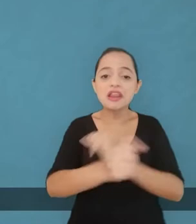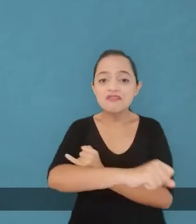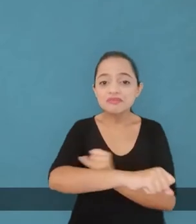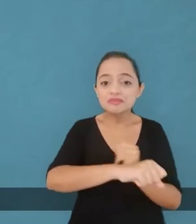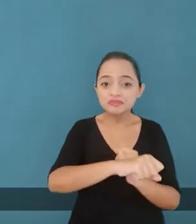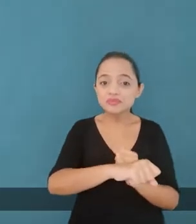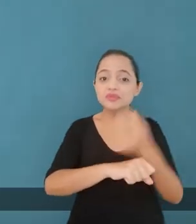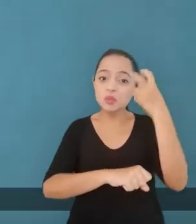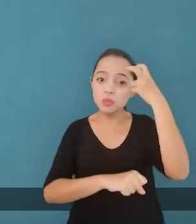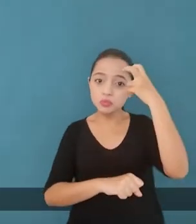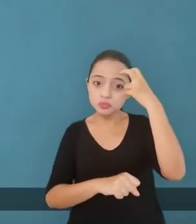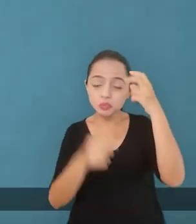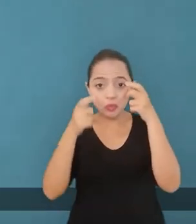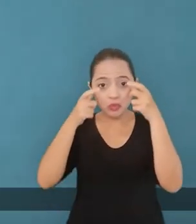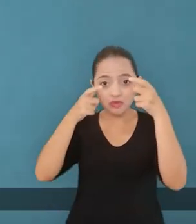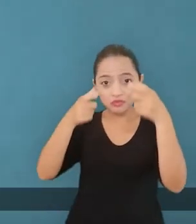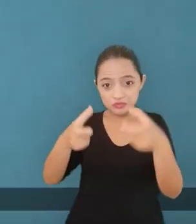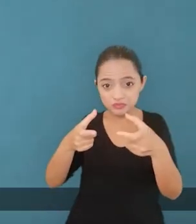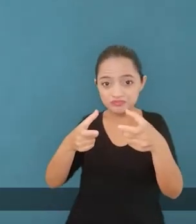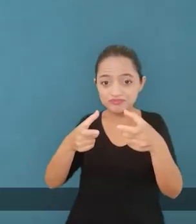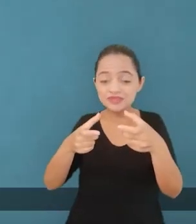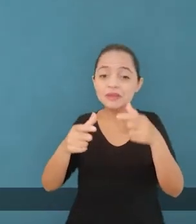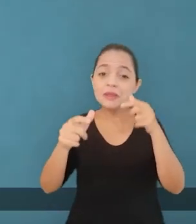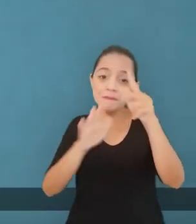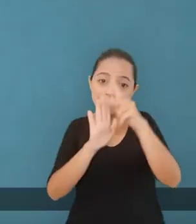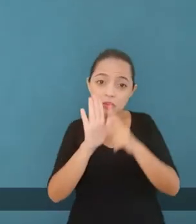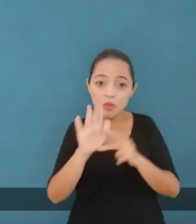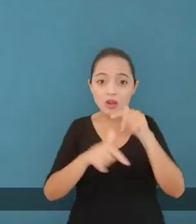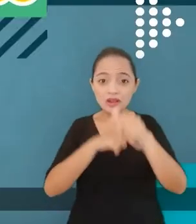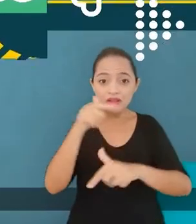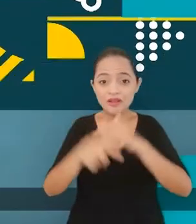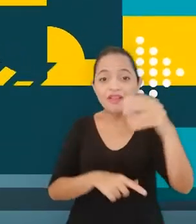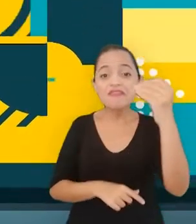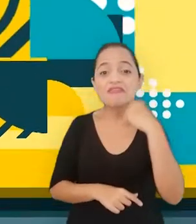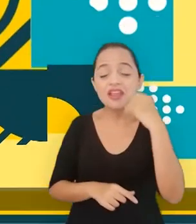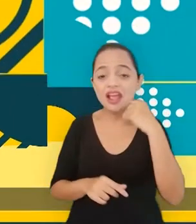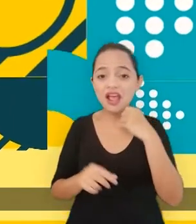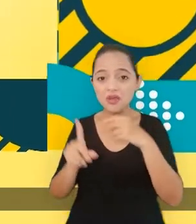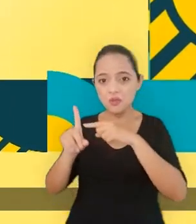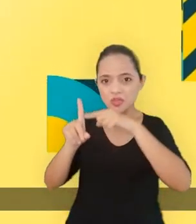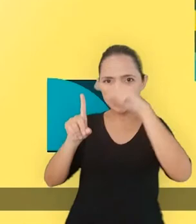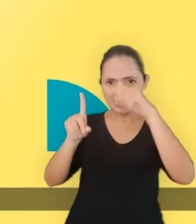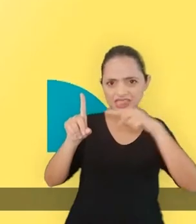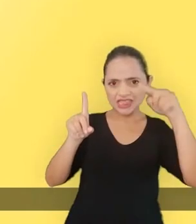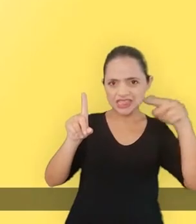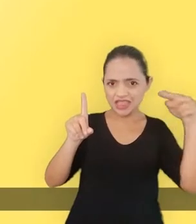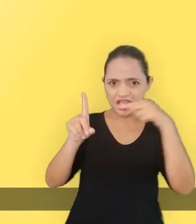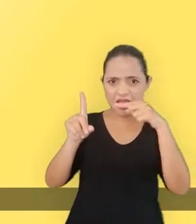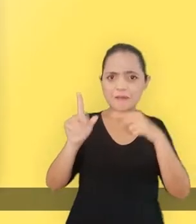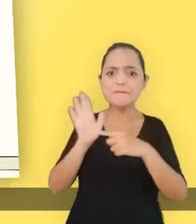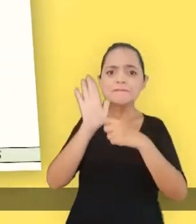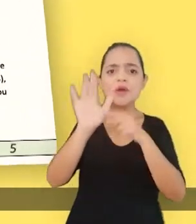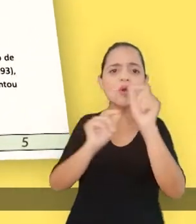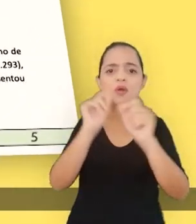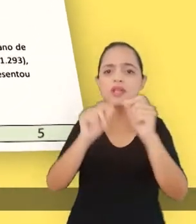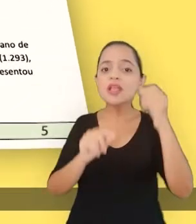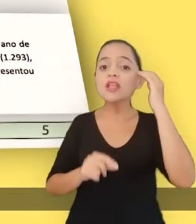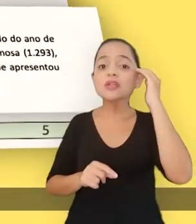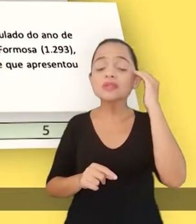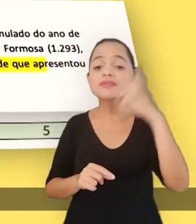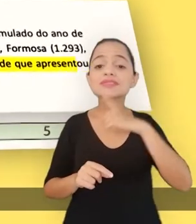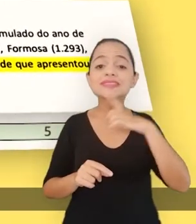incentivos. Programas de geração de empregos fracos. Dados do Caged mostram que Itumbiara teve um saldo